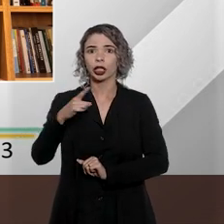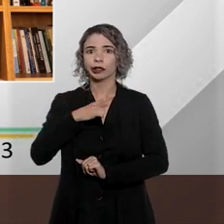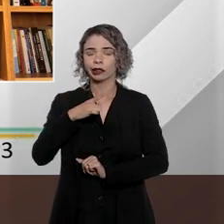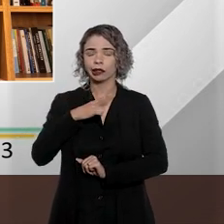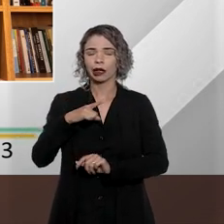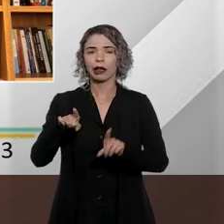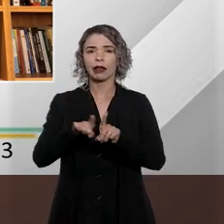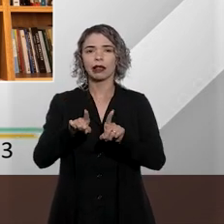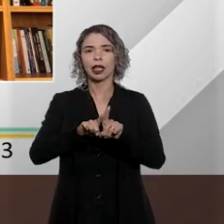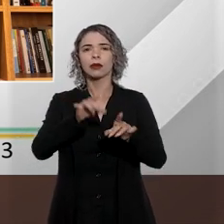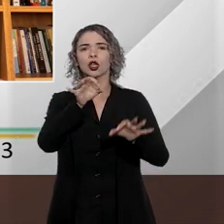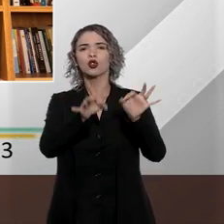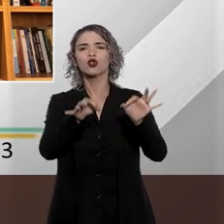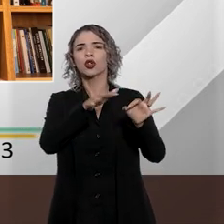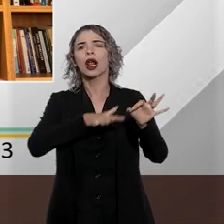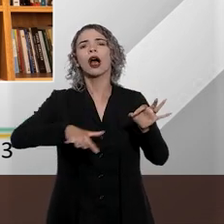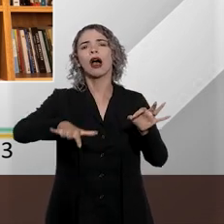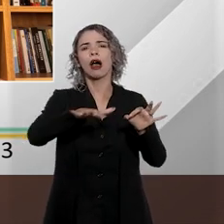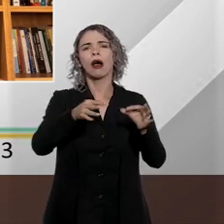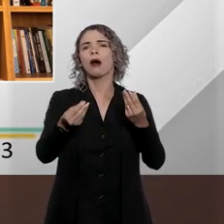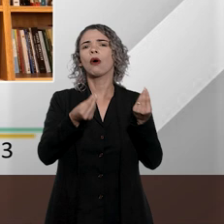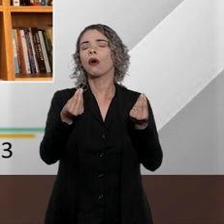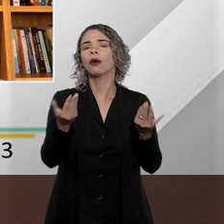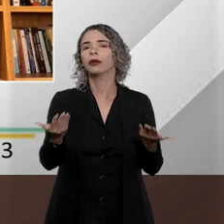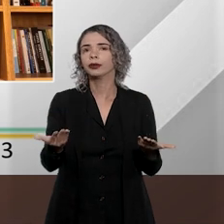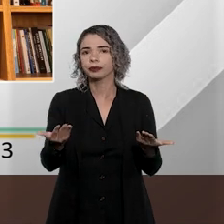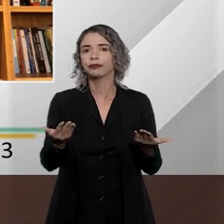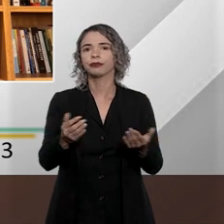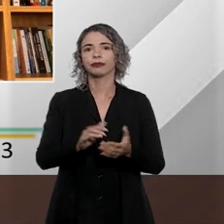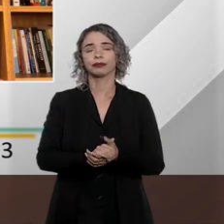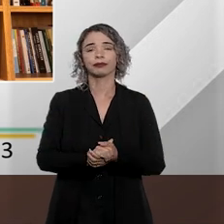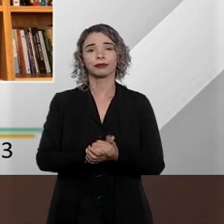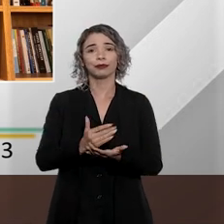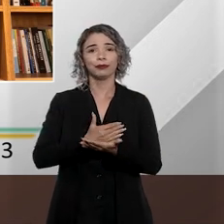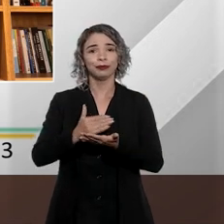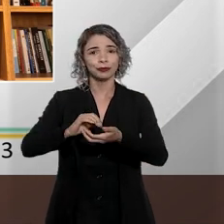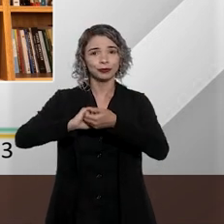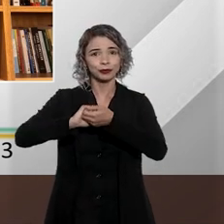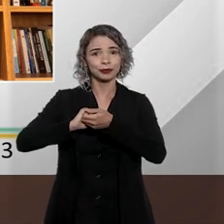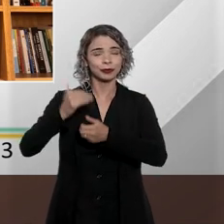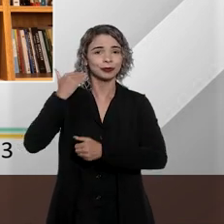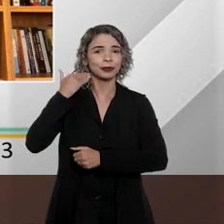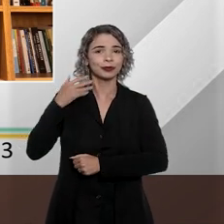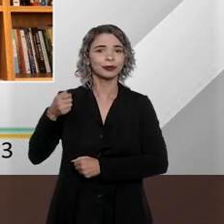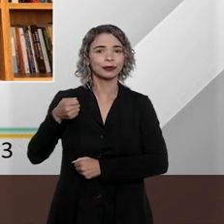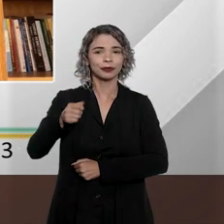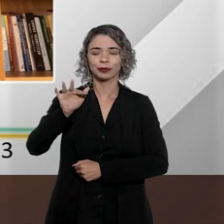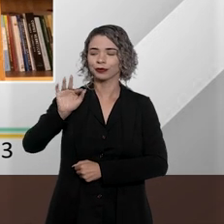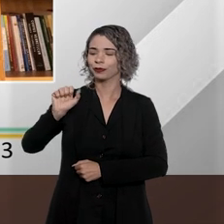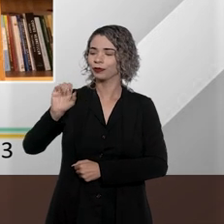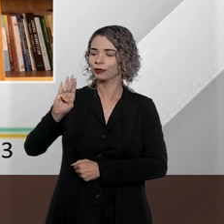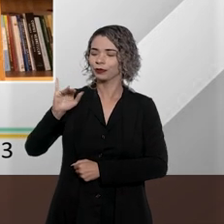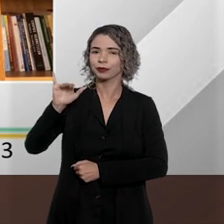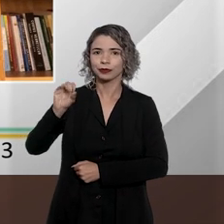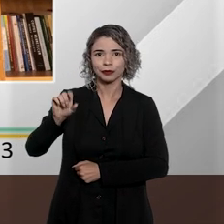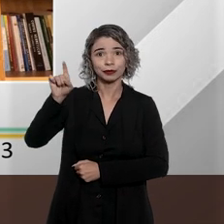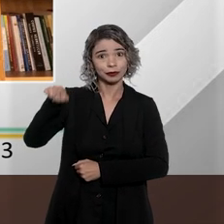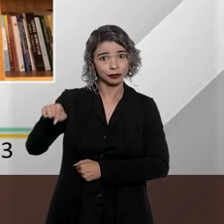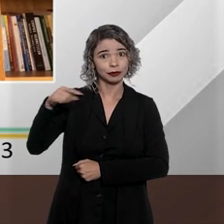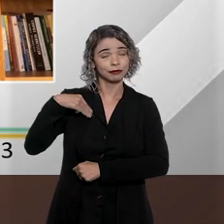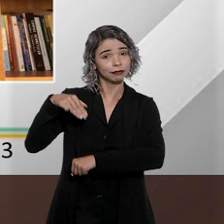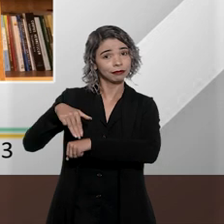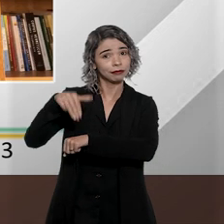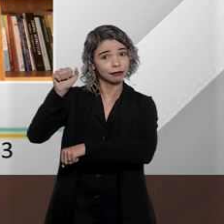Justiça e o Poder Judiciário de um modo geral. Começo cumprimentando o juiz federal Fábio Roque que é doutor e